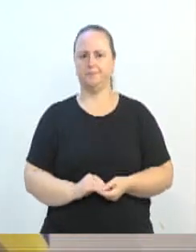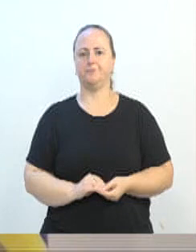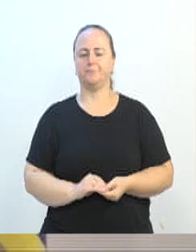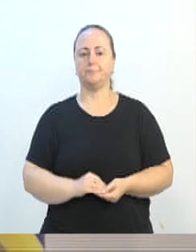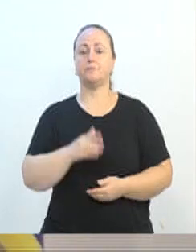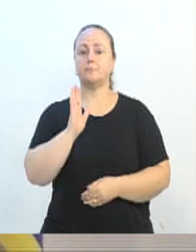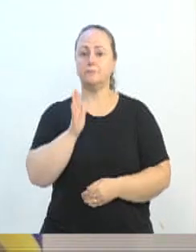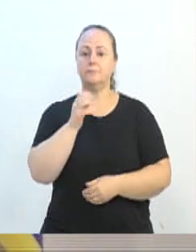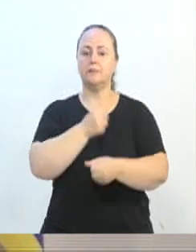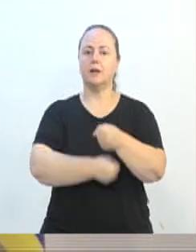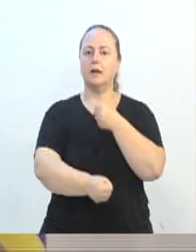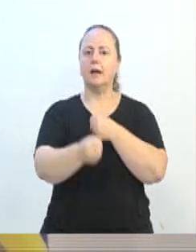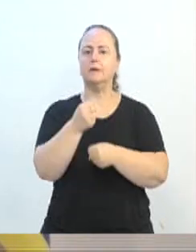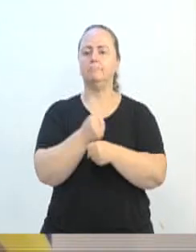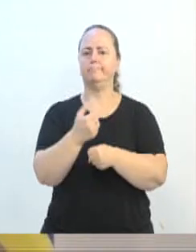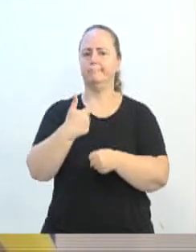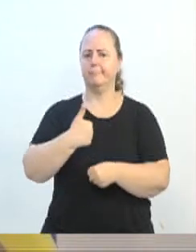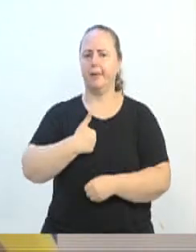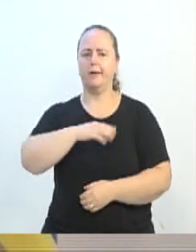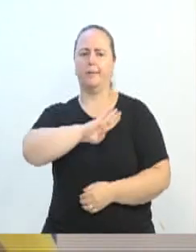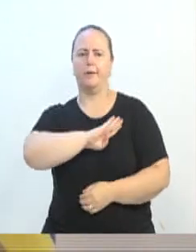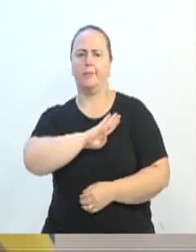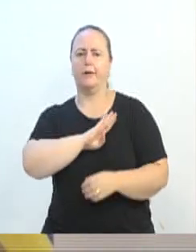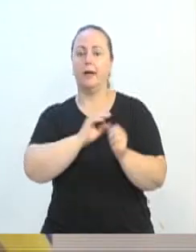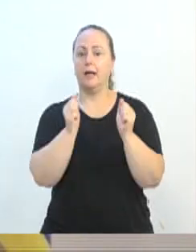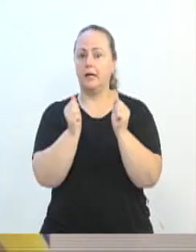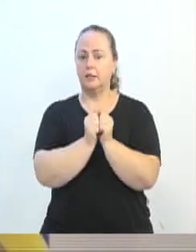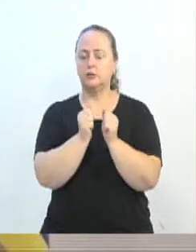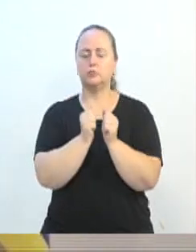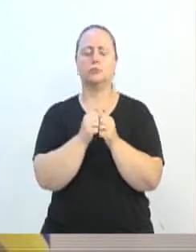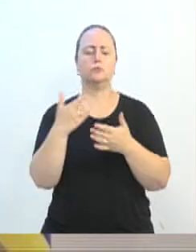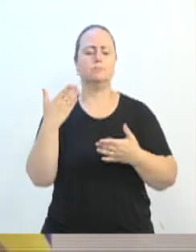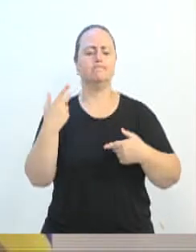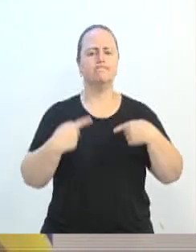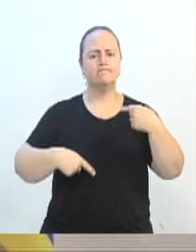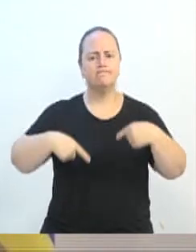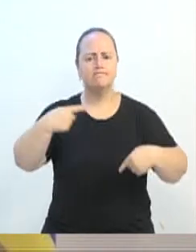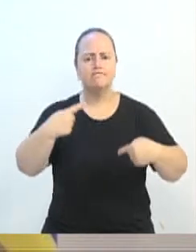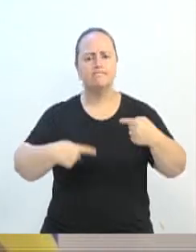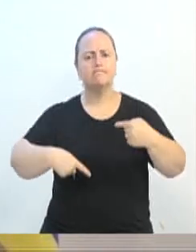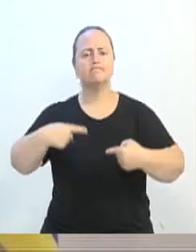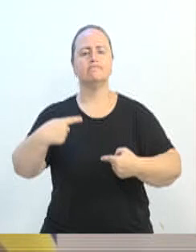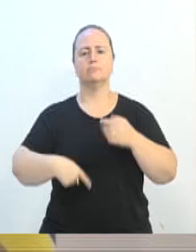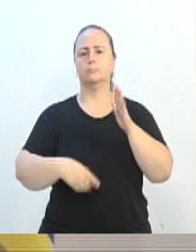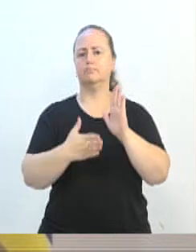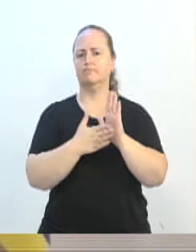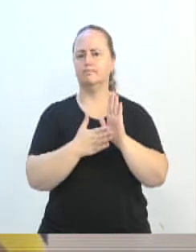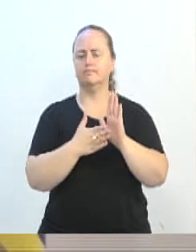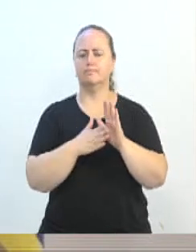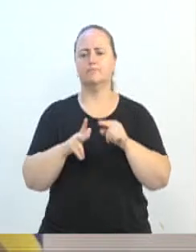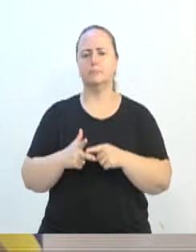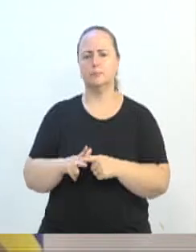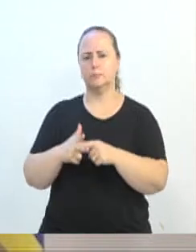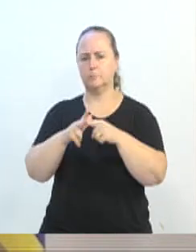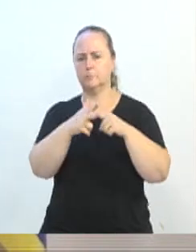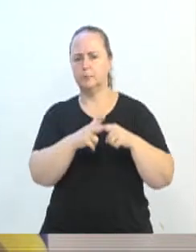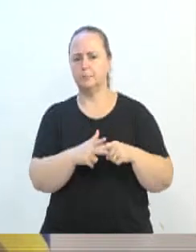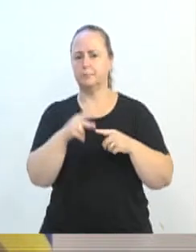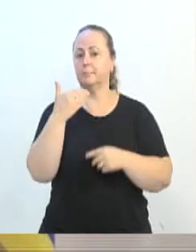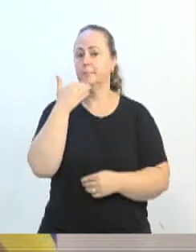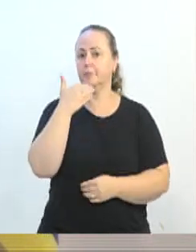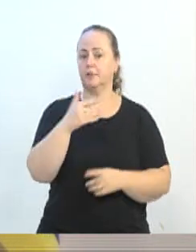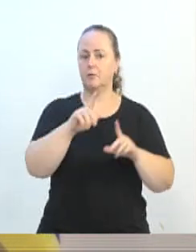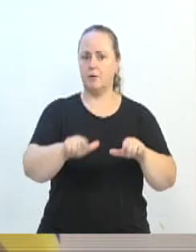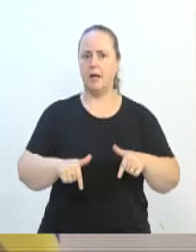eu e diversos colegas parlamentares participamos de discussões, propomos ajustes, cobramos ações